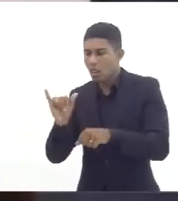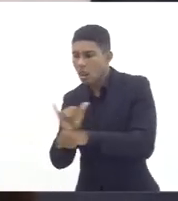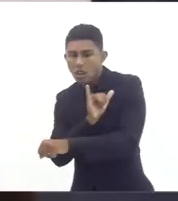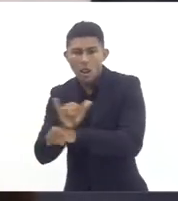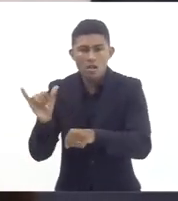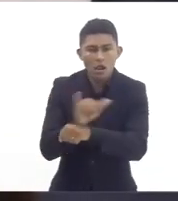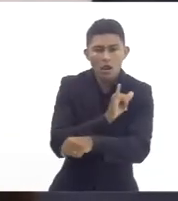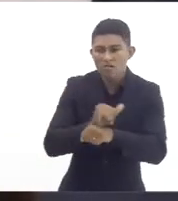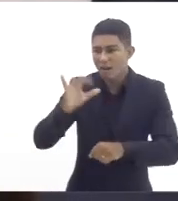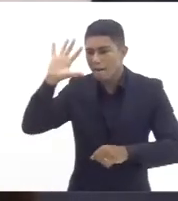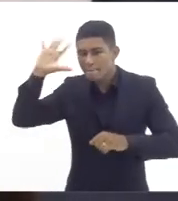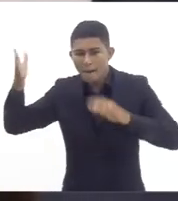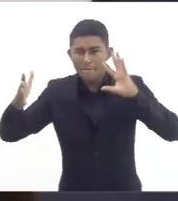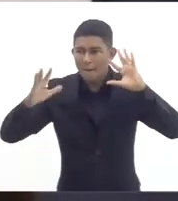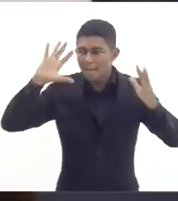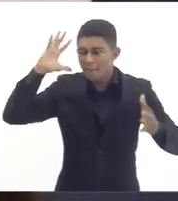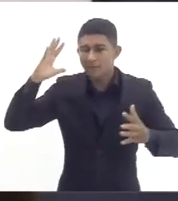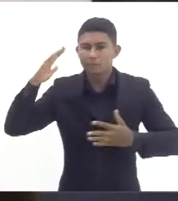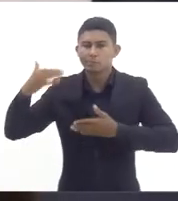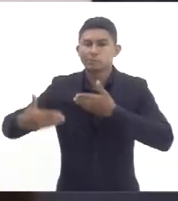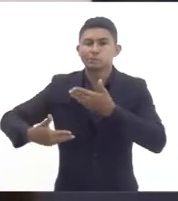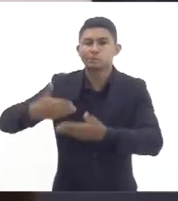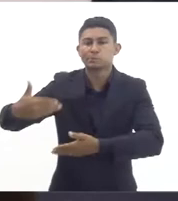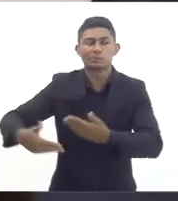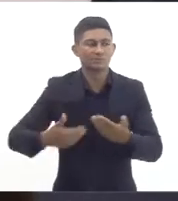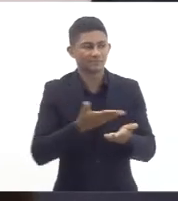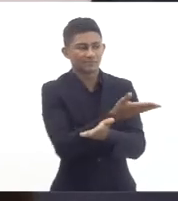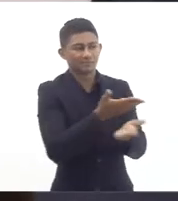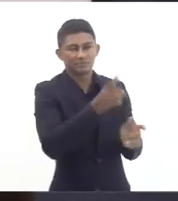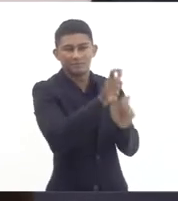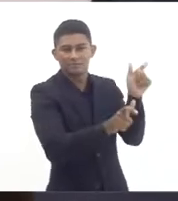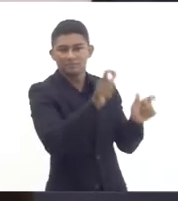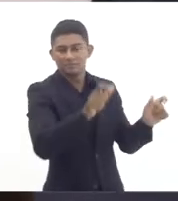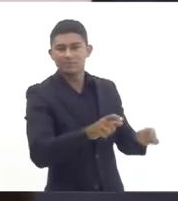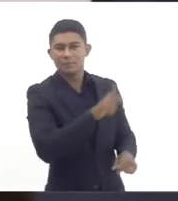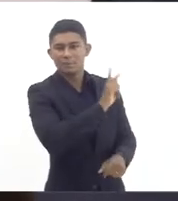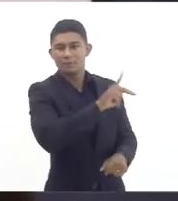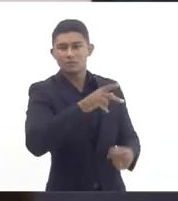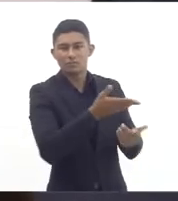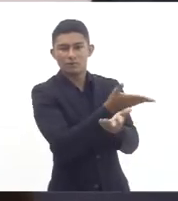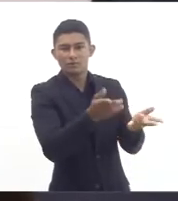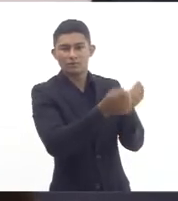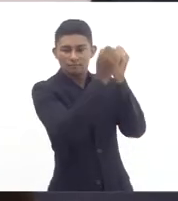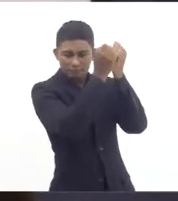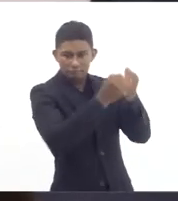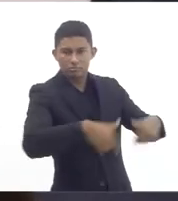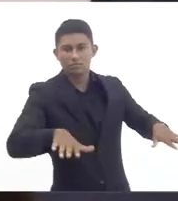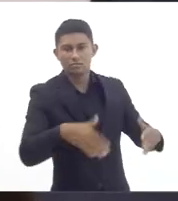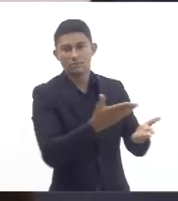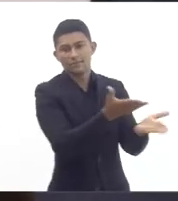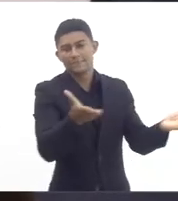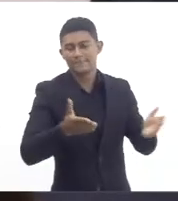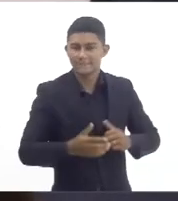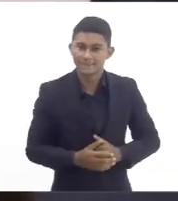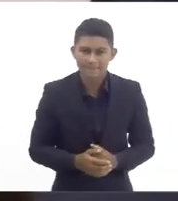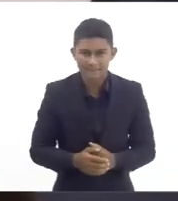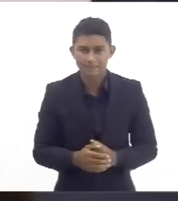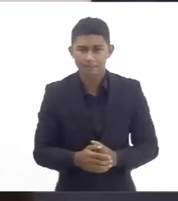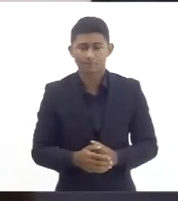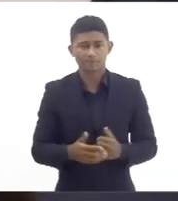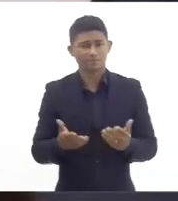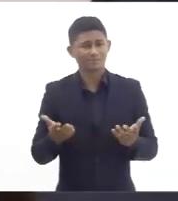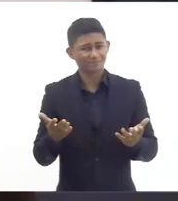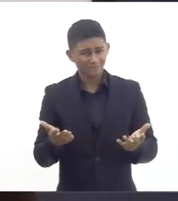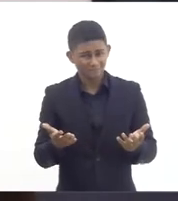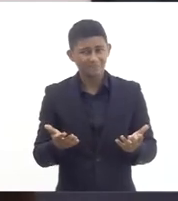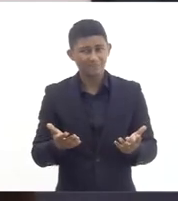estratégia recai sobre o profissional de educação que já está extremamente precarizado não é pouco